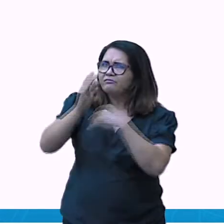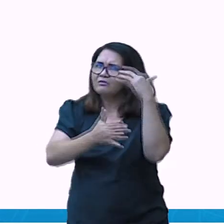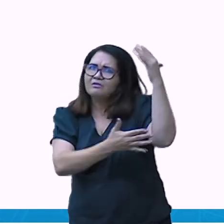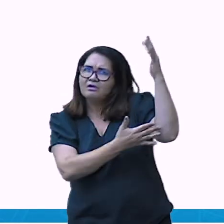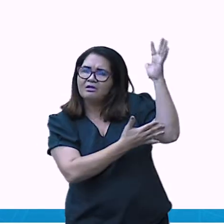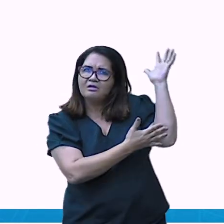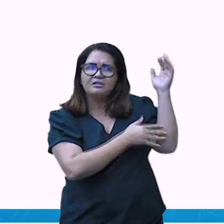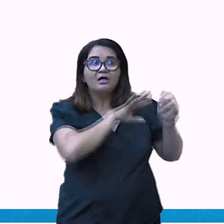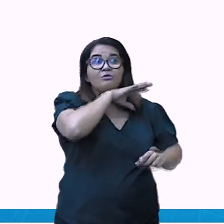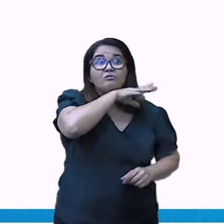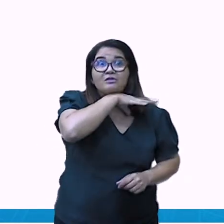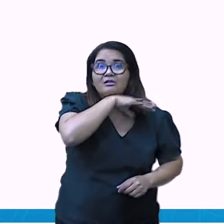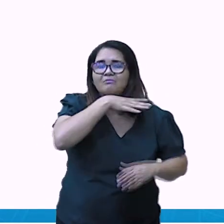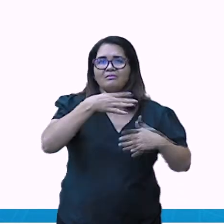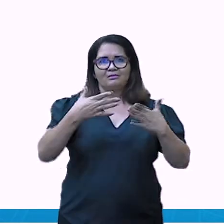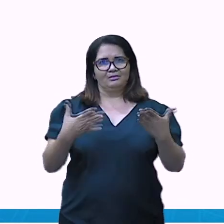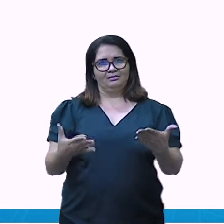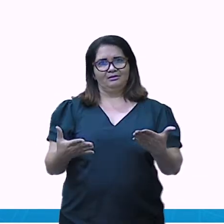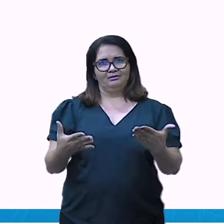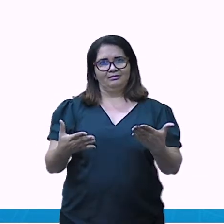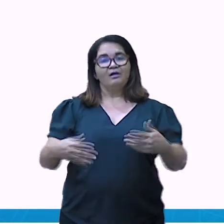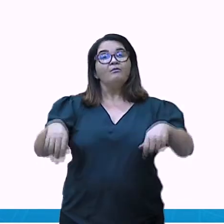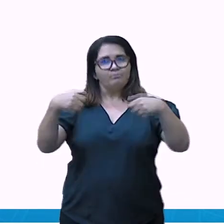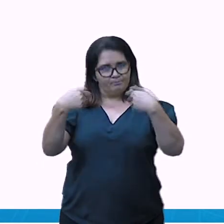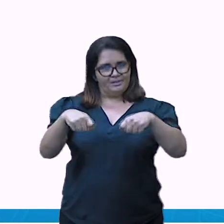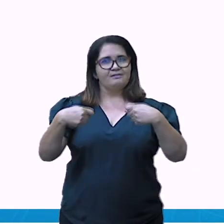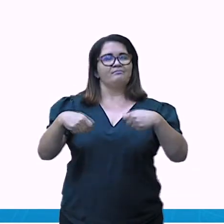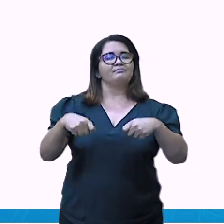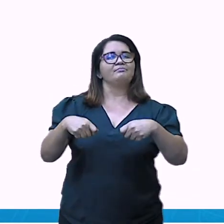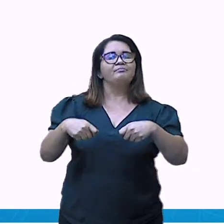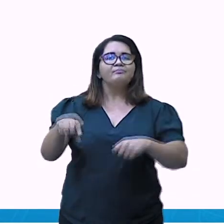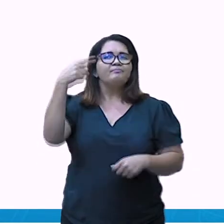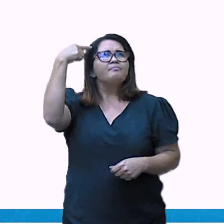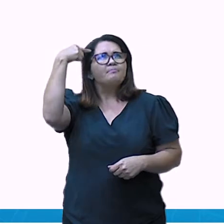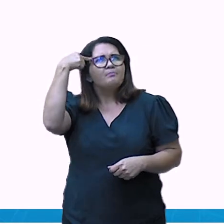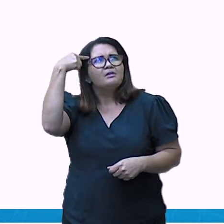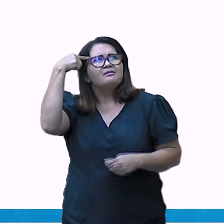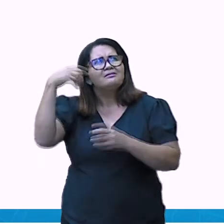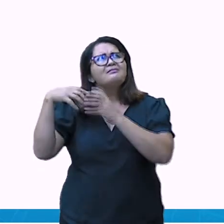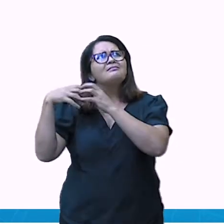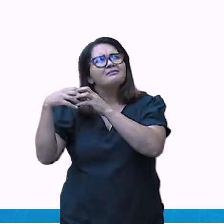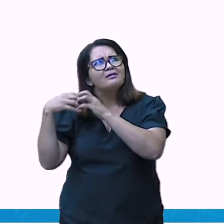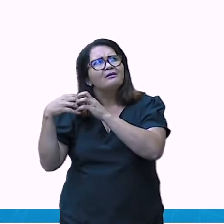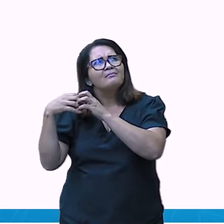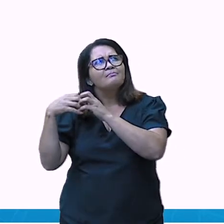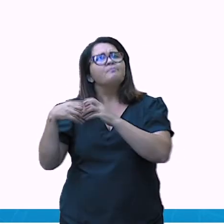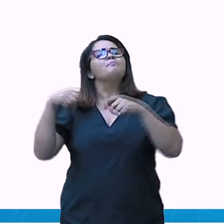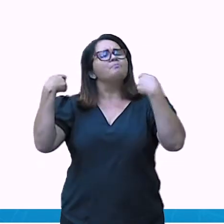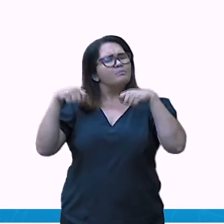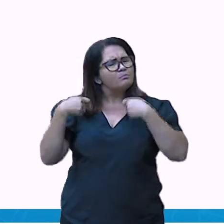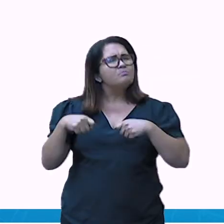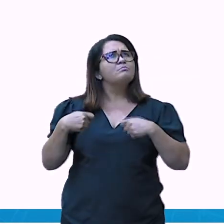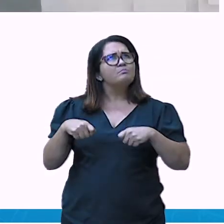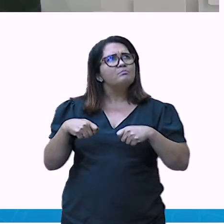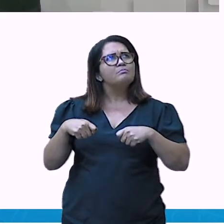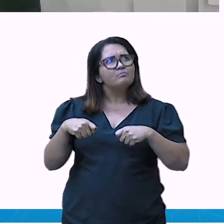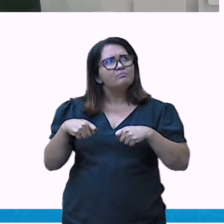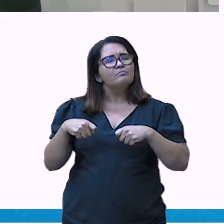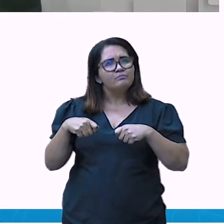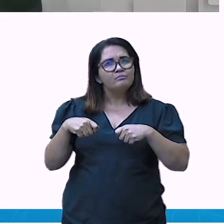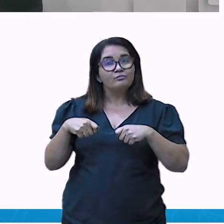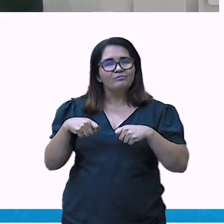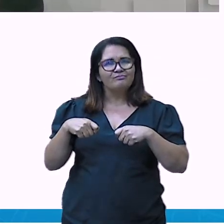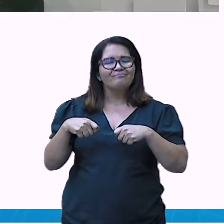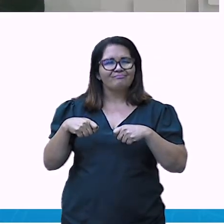Eu preciso. Quando você faz essa pergunta, eu preciso, você está evitando